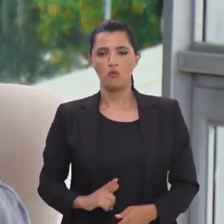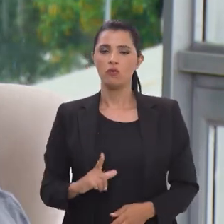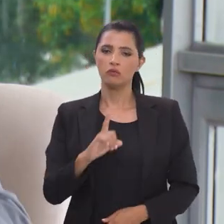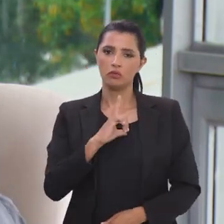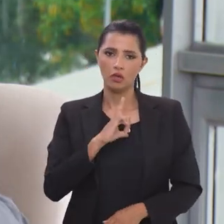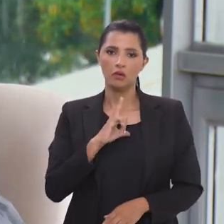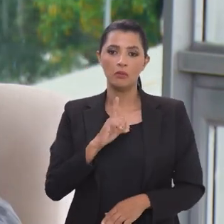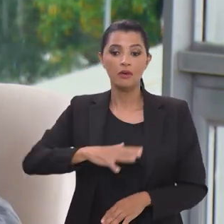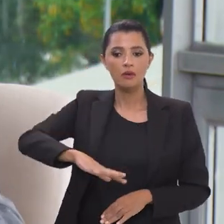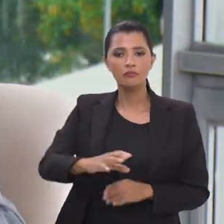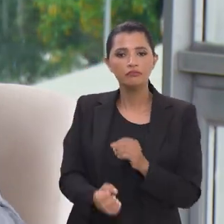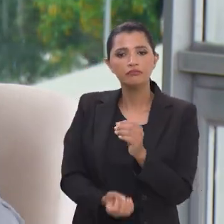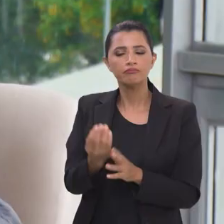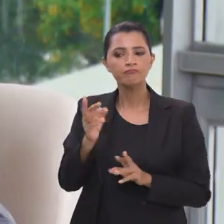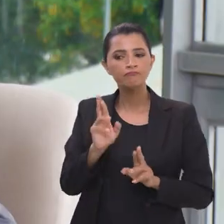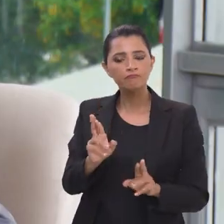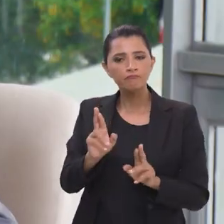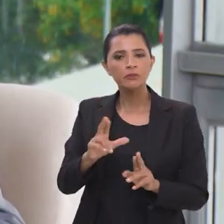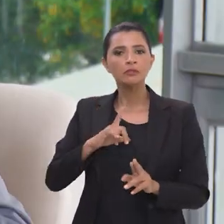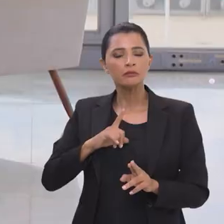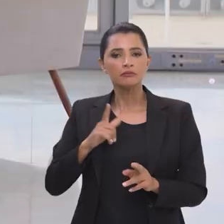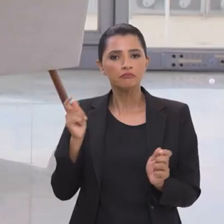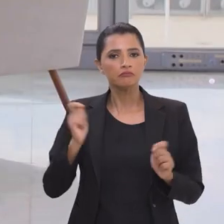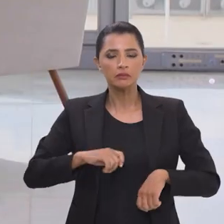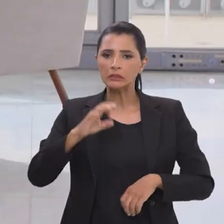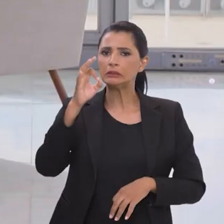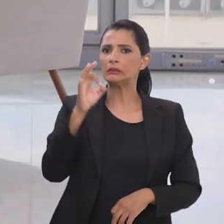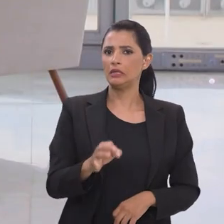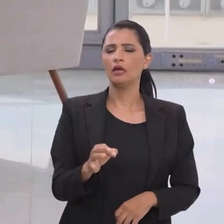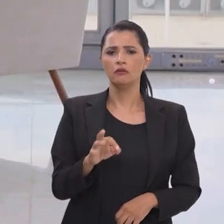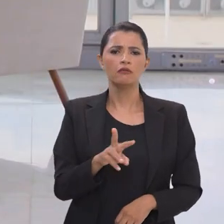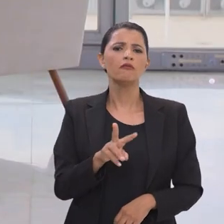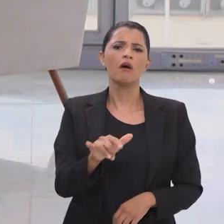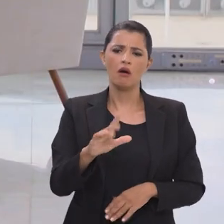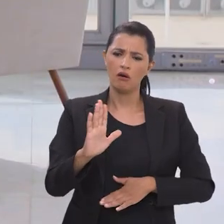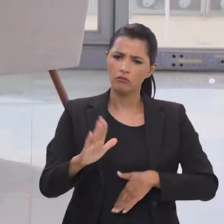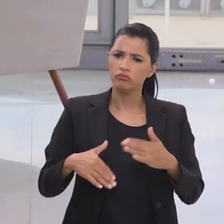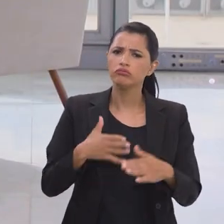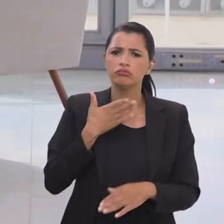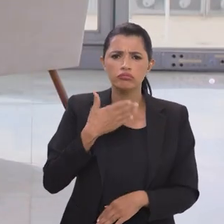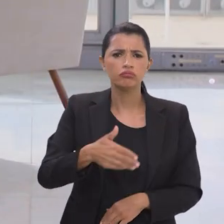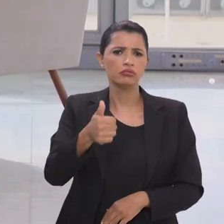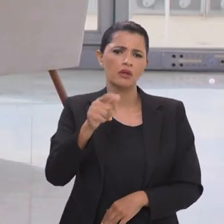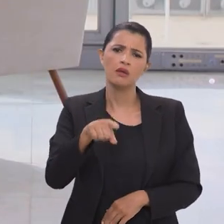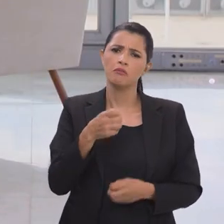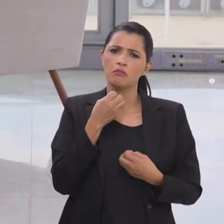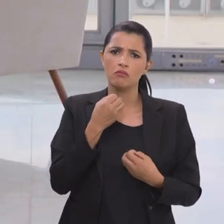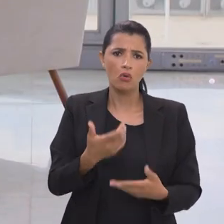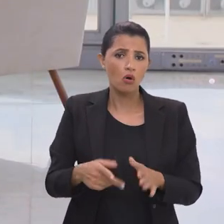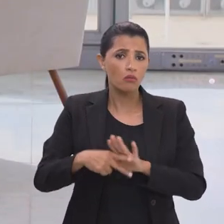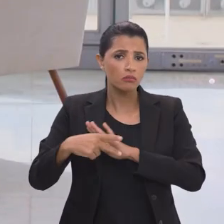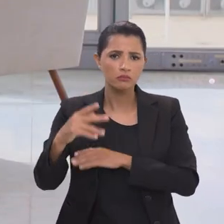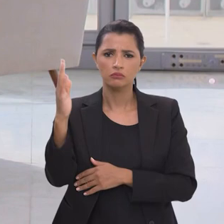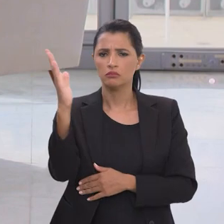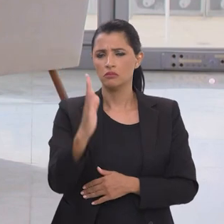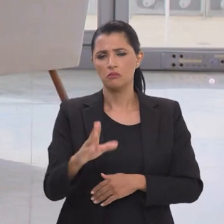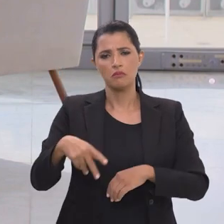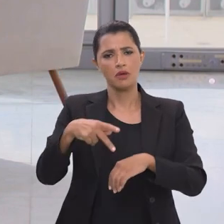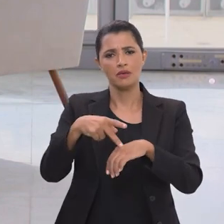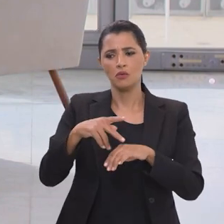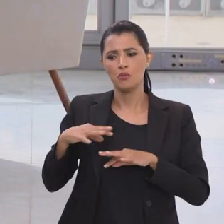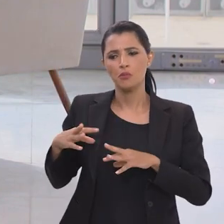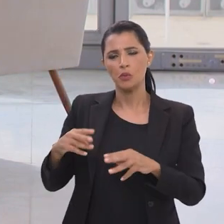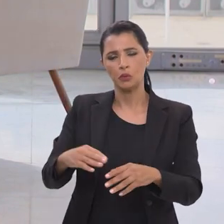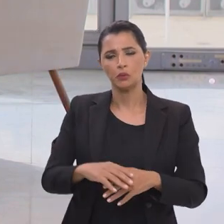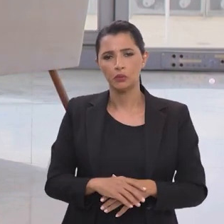isso, cria um ambiente, uma expectativa de esperança, cria uma certeza que as coisas vão melhorar. Isso é muito bom para o Brasil, isso é